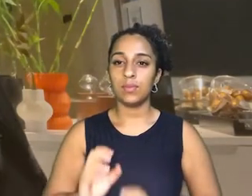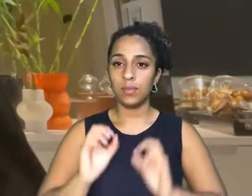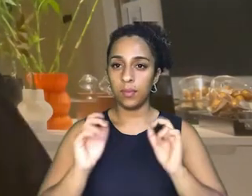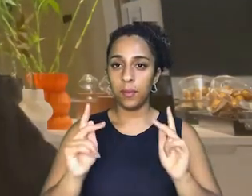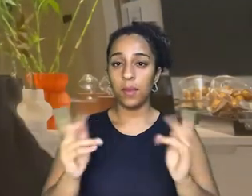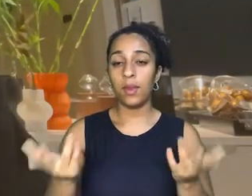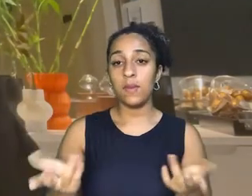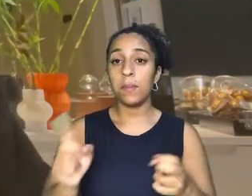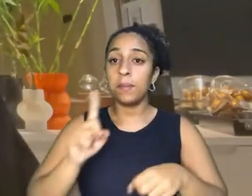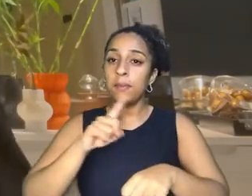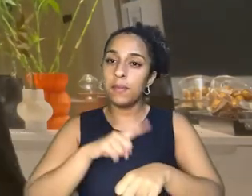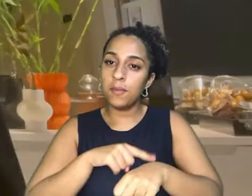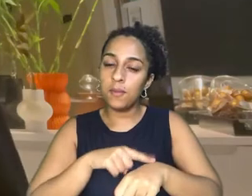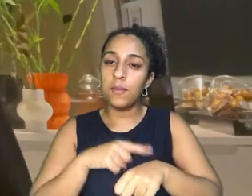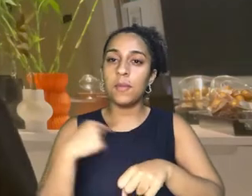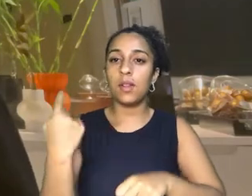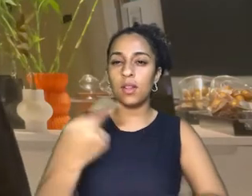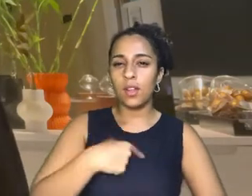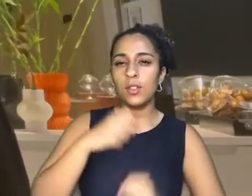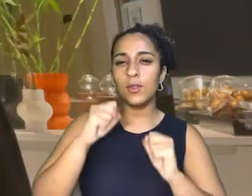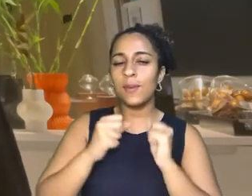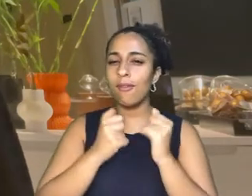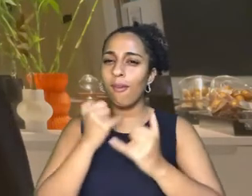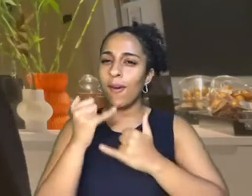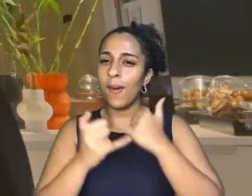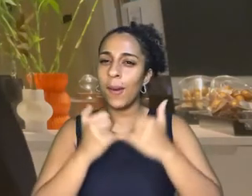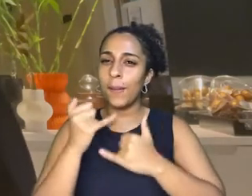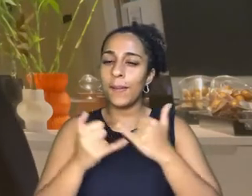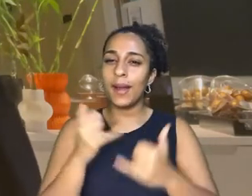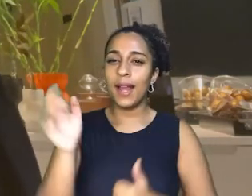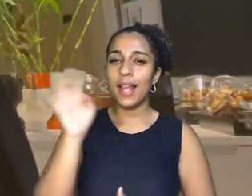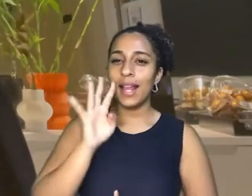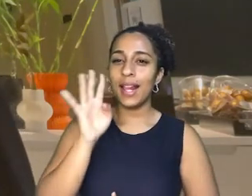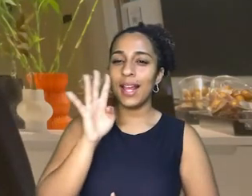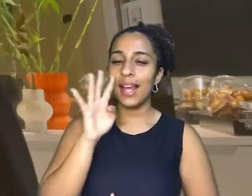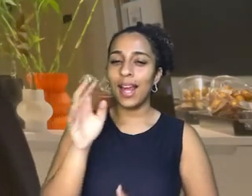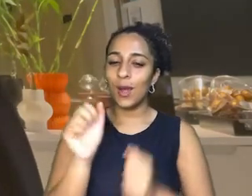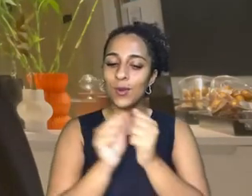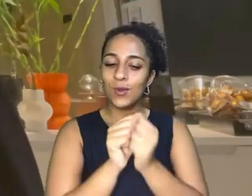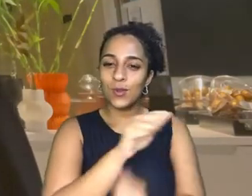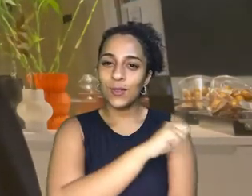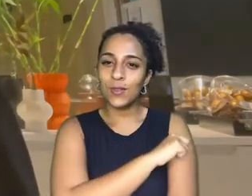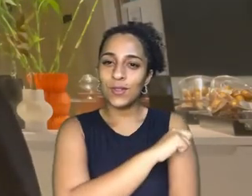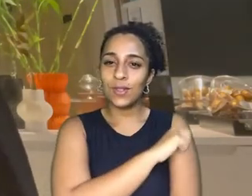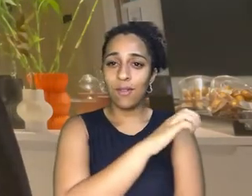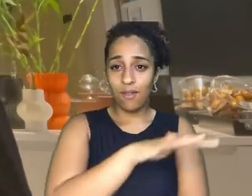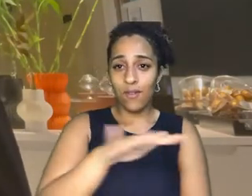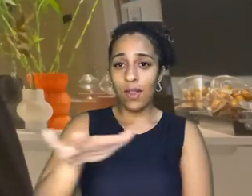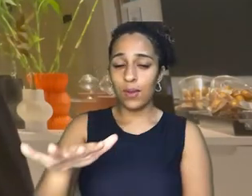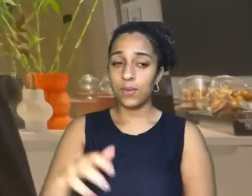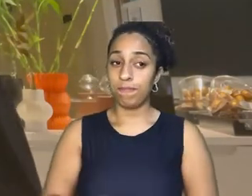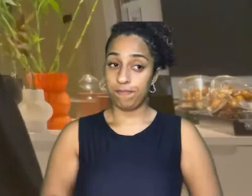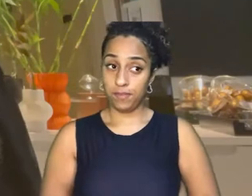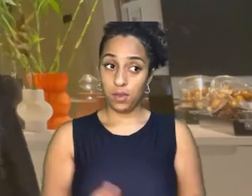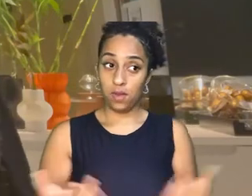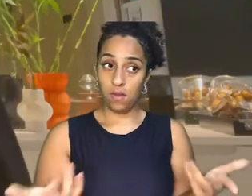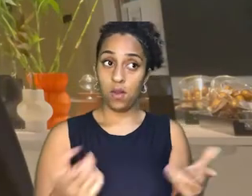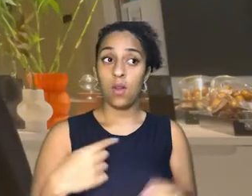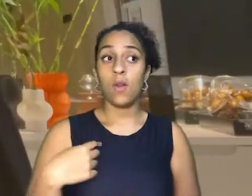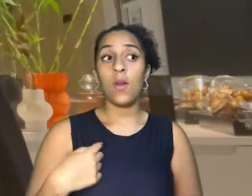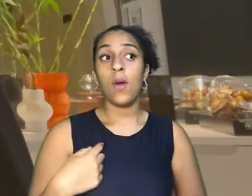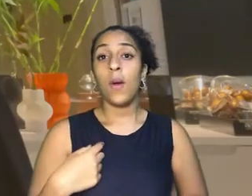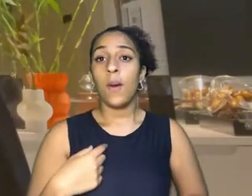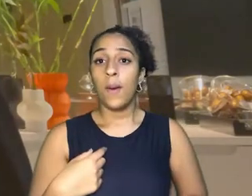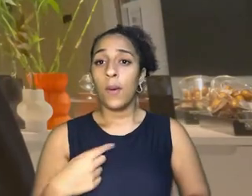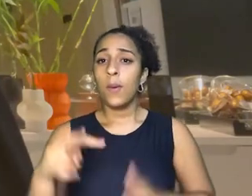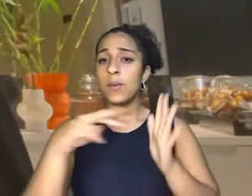Nesse momento, a gente pode fazer uma brincadeira bacana com os nossos alunos, que é o seguinte, somos independente? O que significa